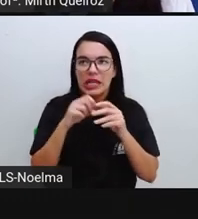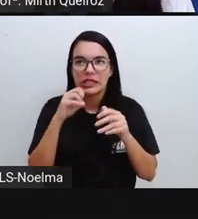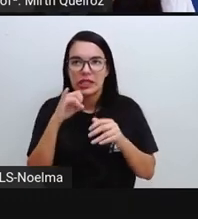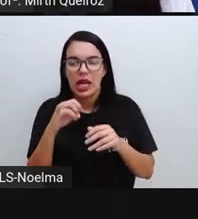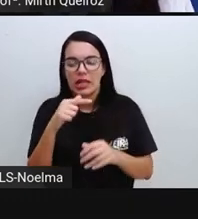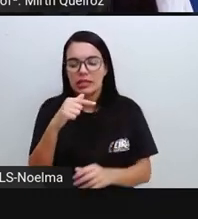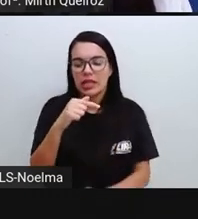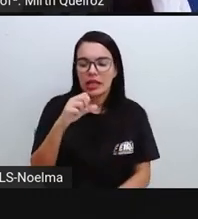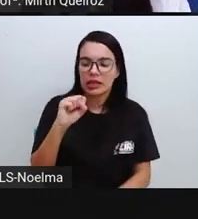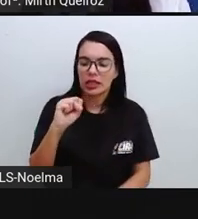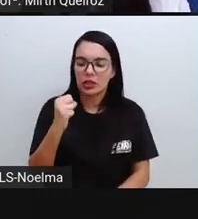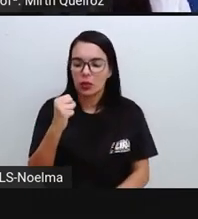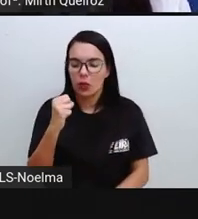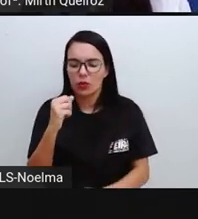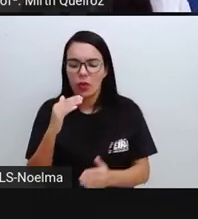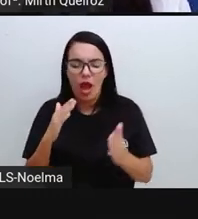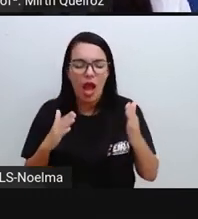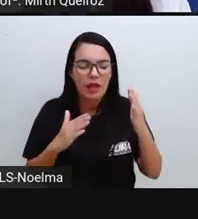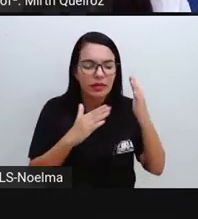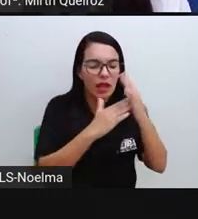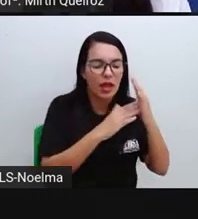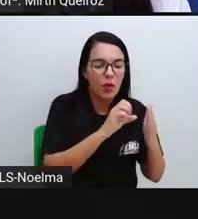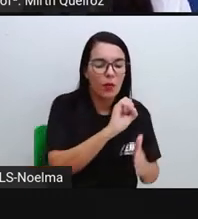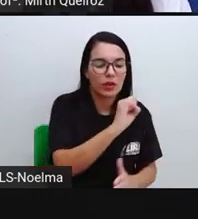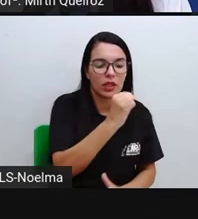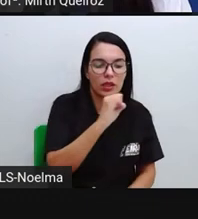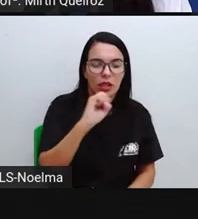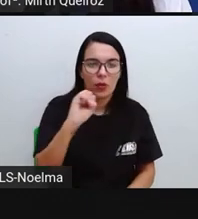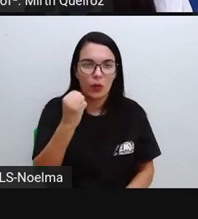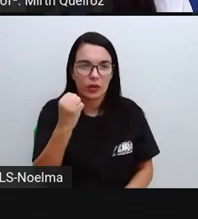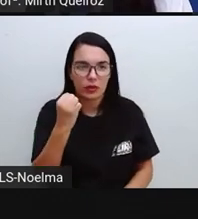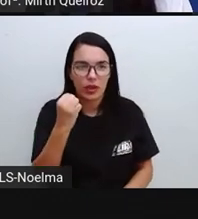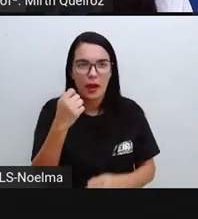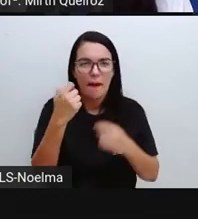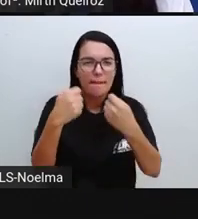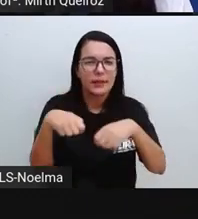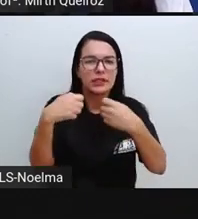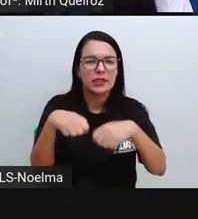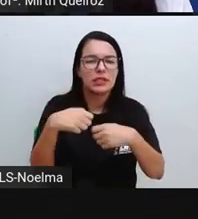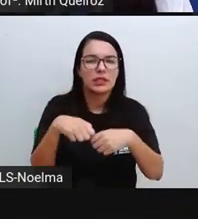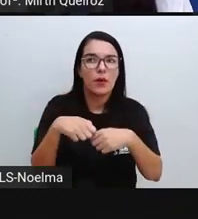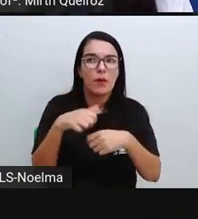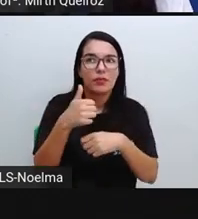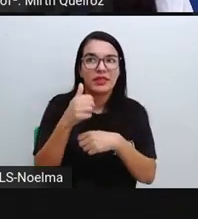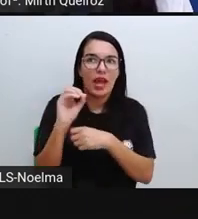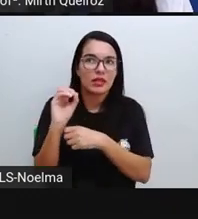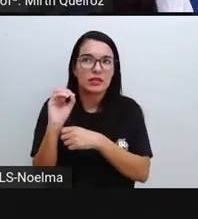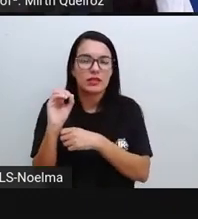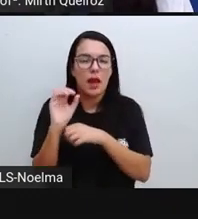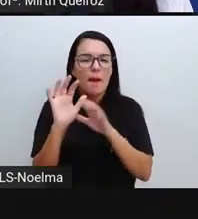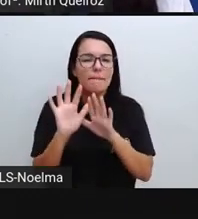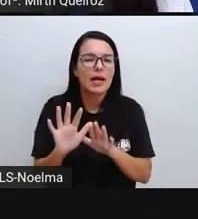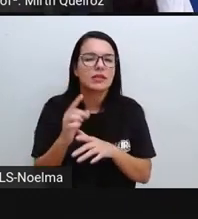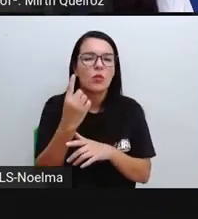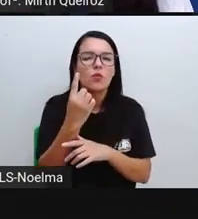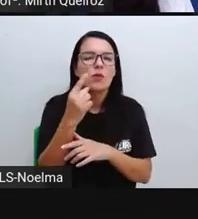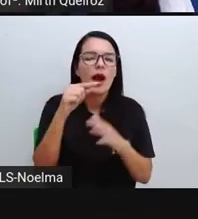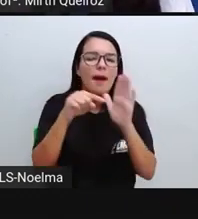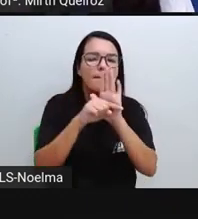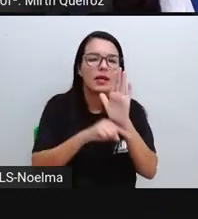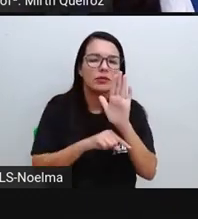78 para 88 são 10, mas é 87. Então, é 1 a menos.